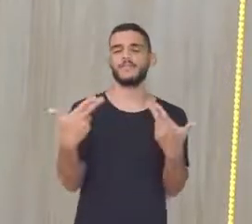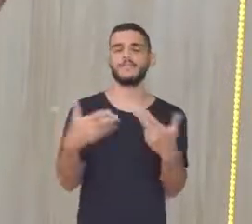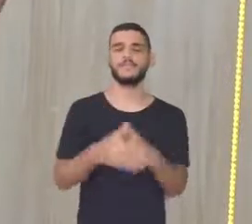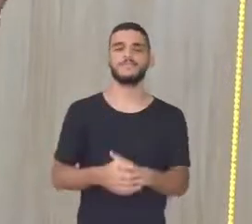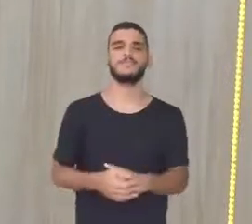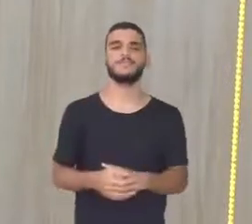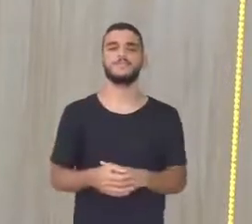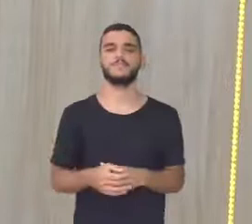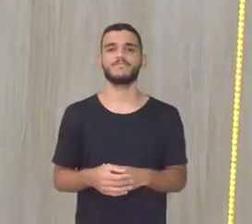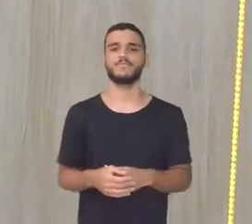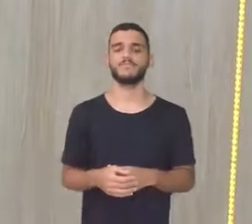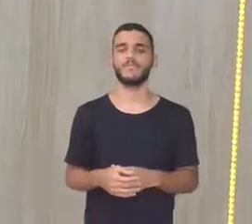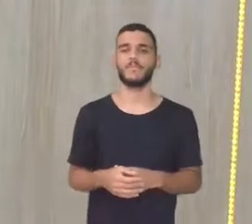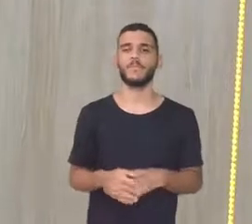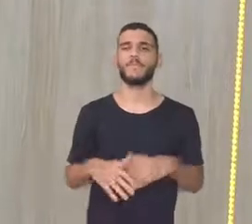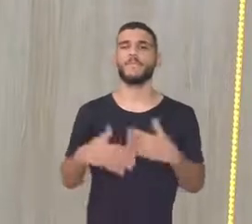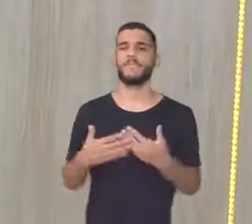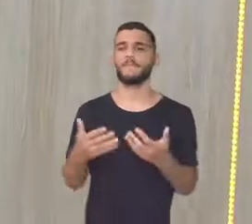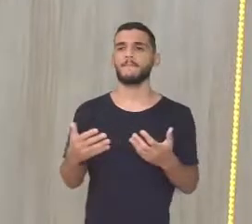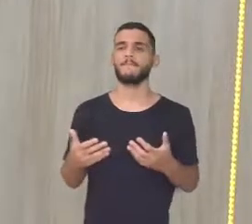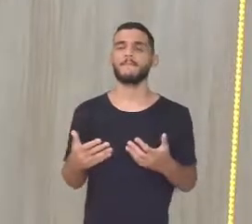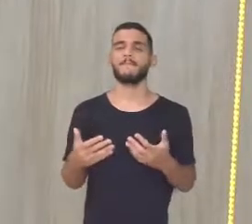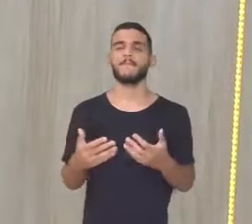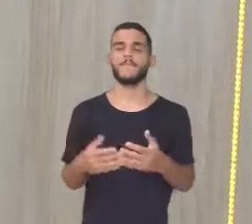fizeram Mas aí Grupos